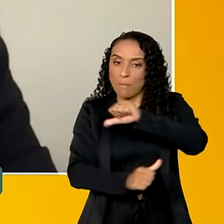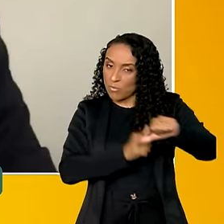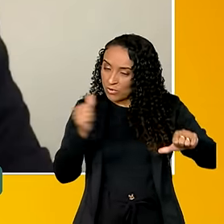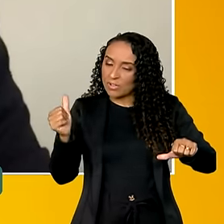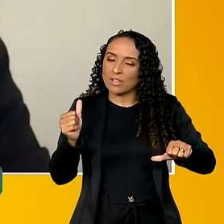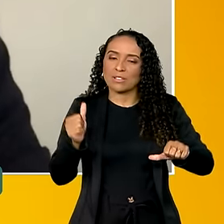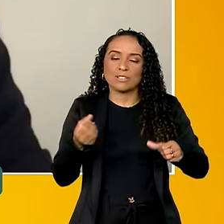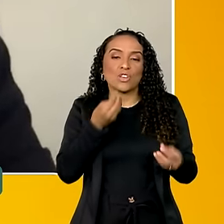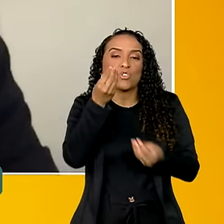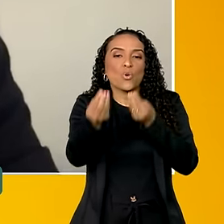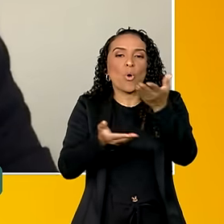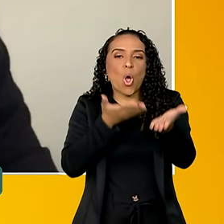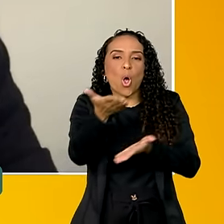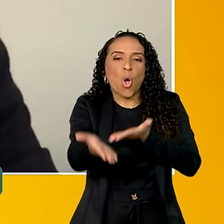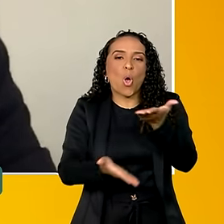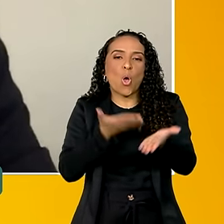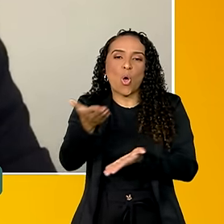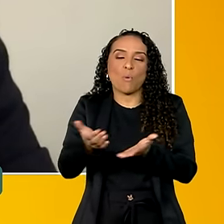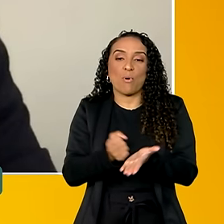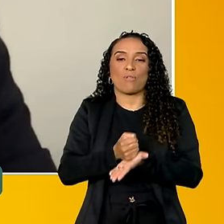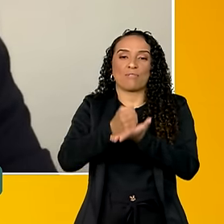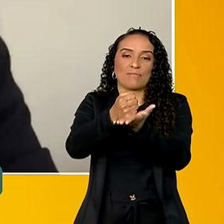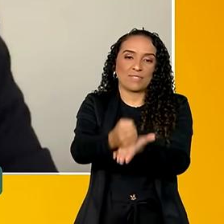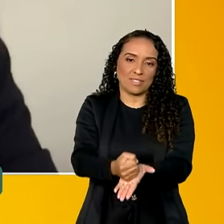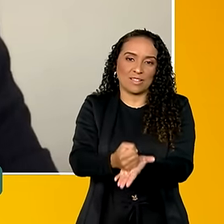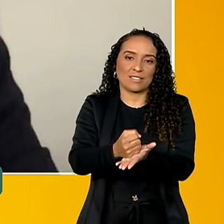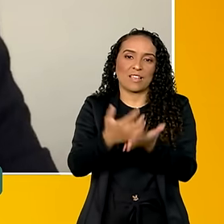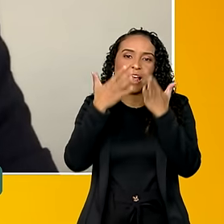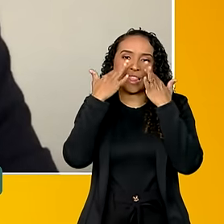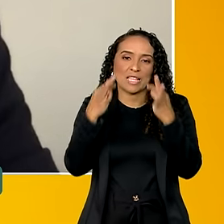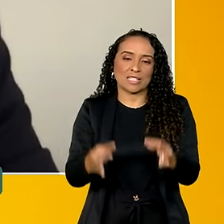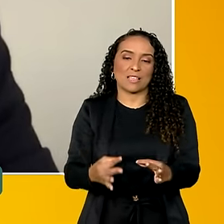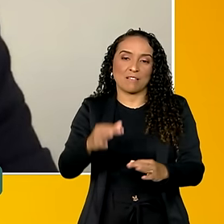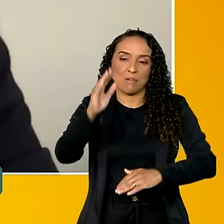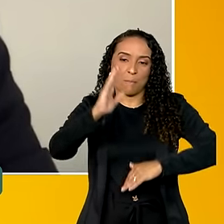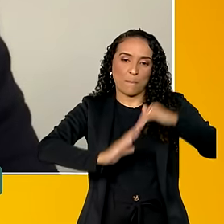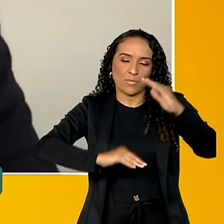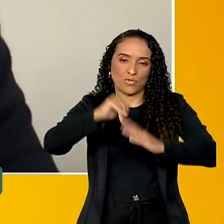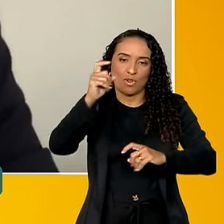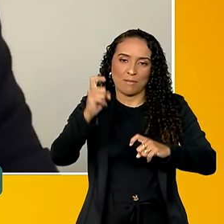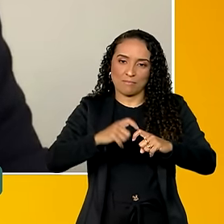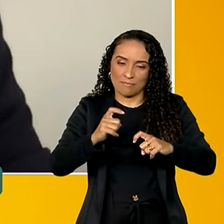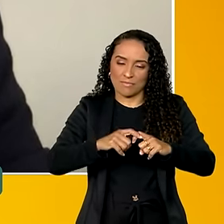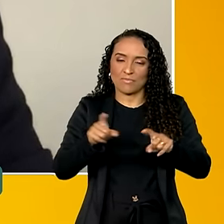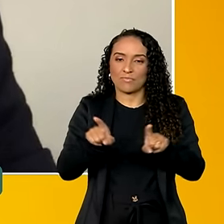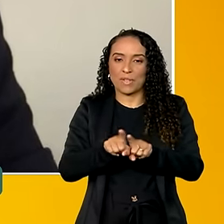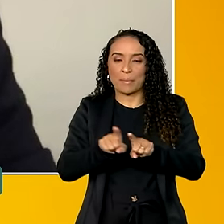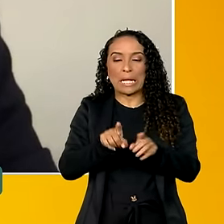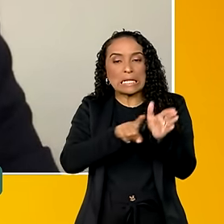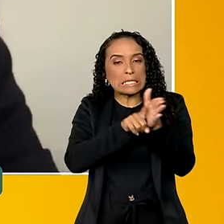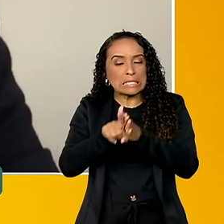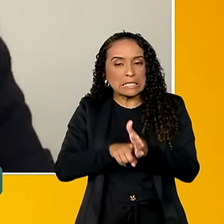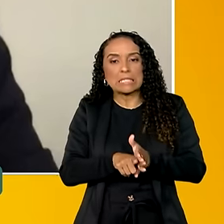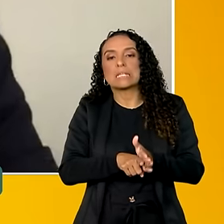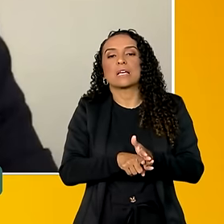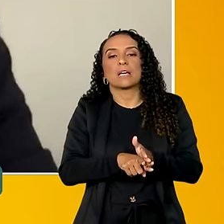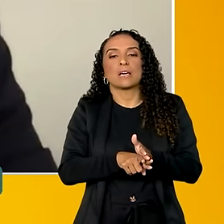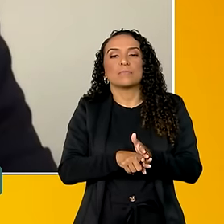no jeito como a gente oferece atenção com especialistas e a exames,